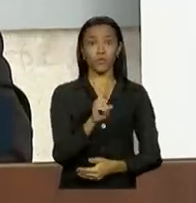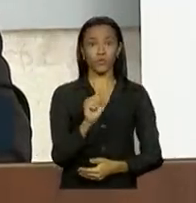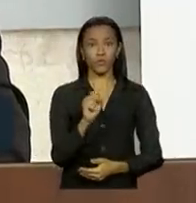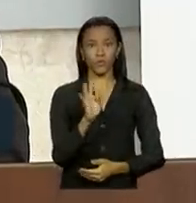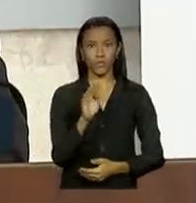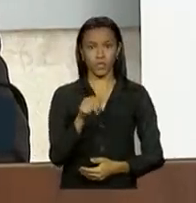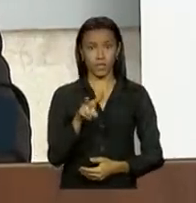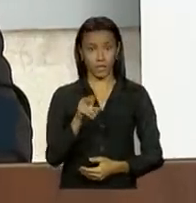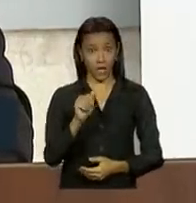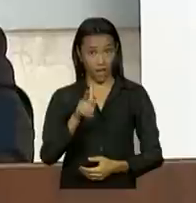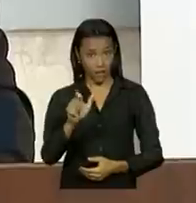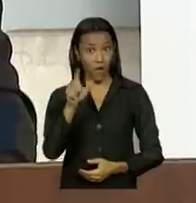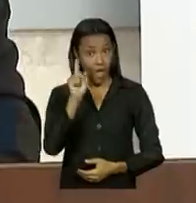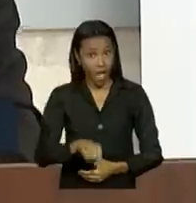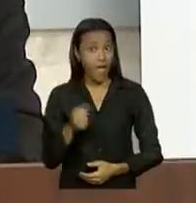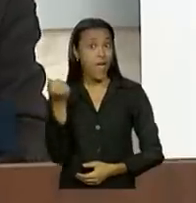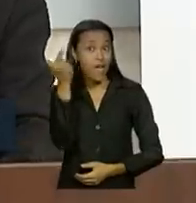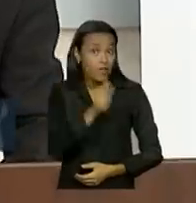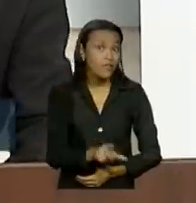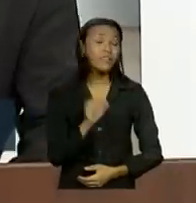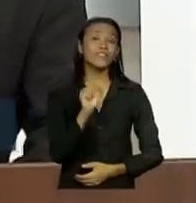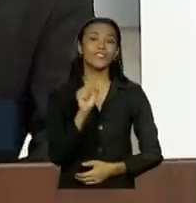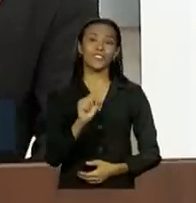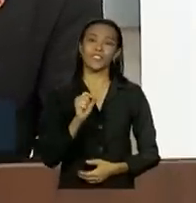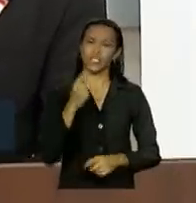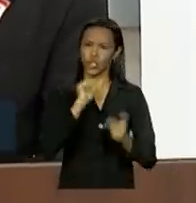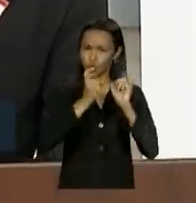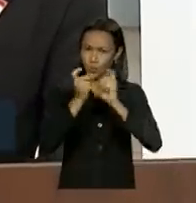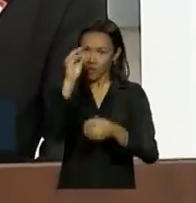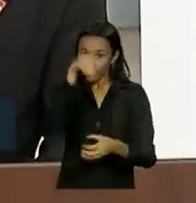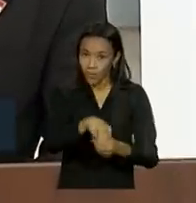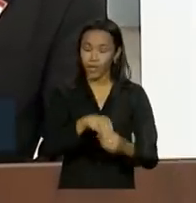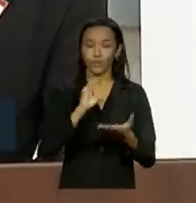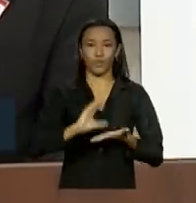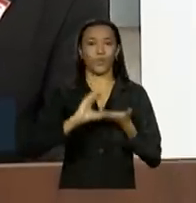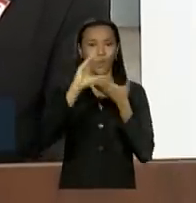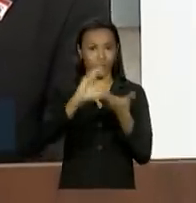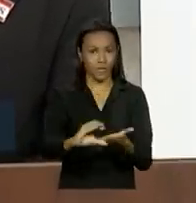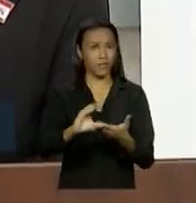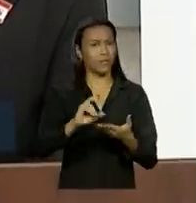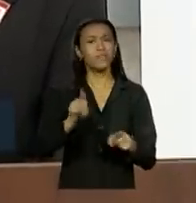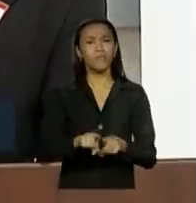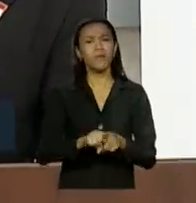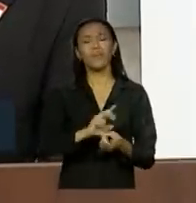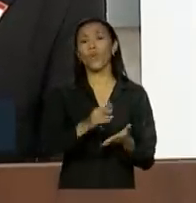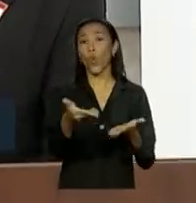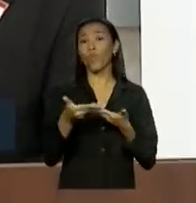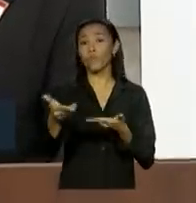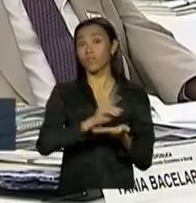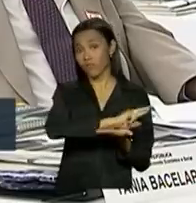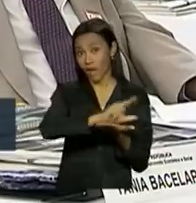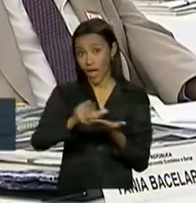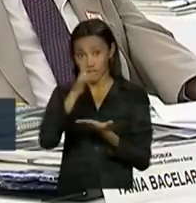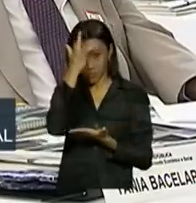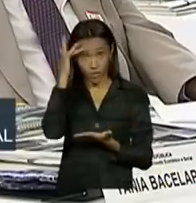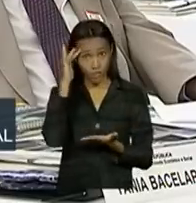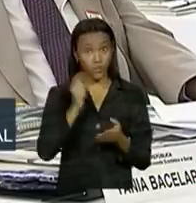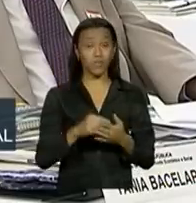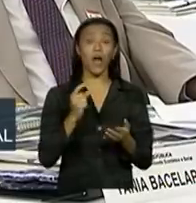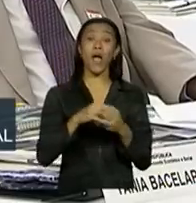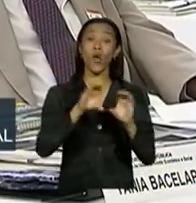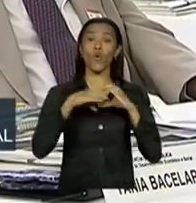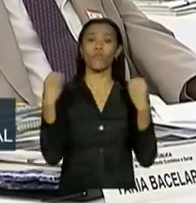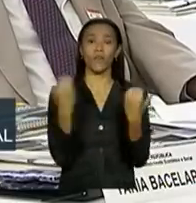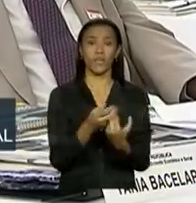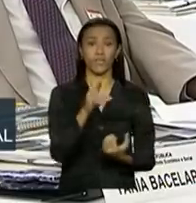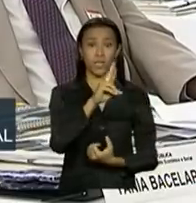do Conselho e dos debates que fizemos aqui com os vários atores sociais na conferência Rio Mais 20, que